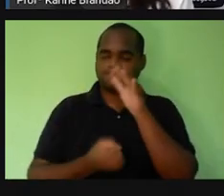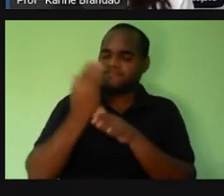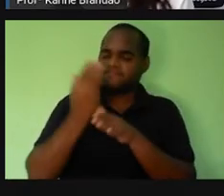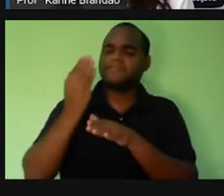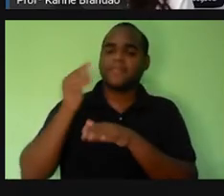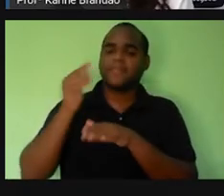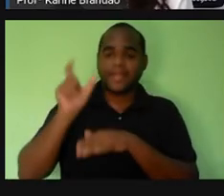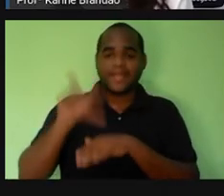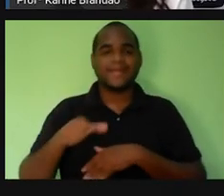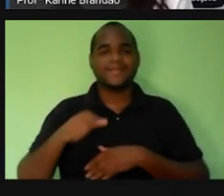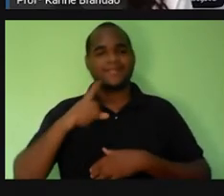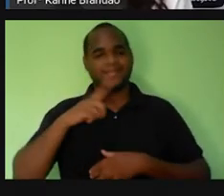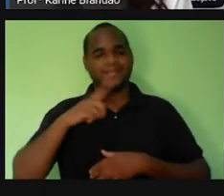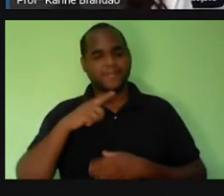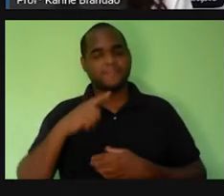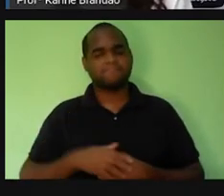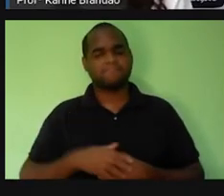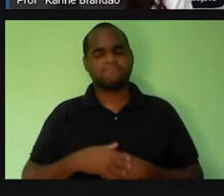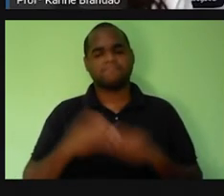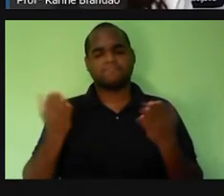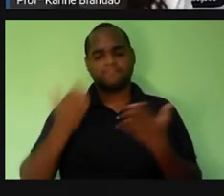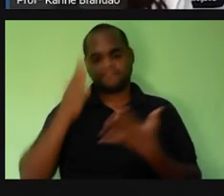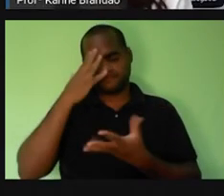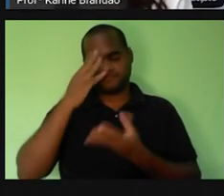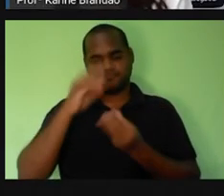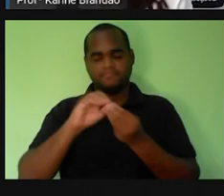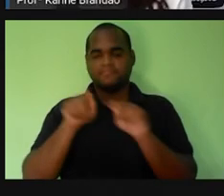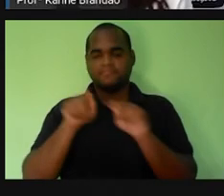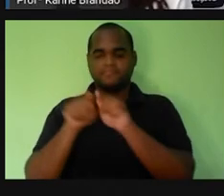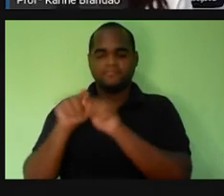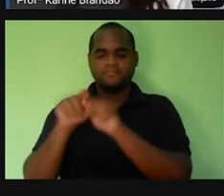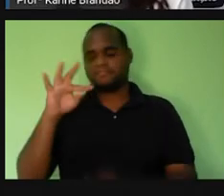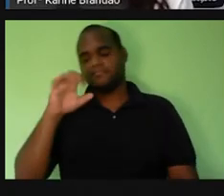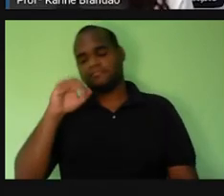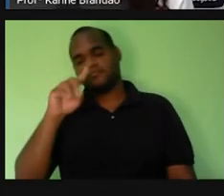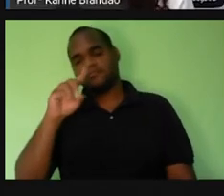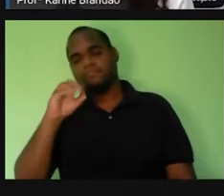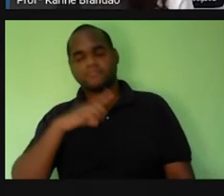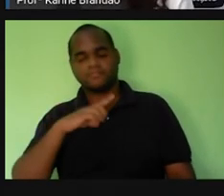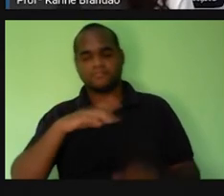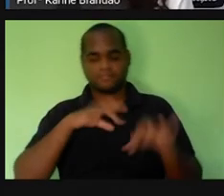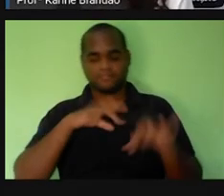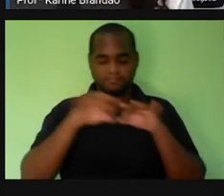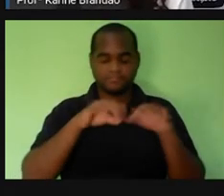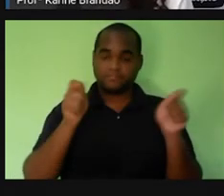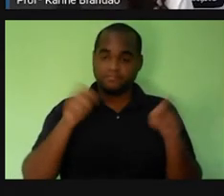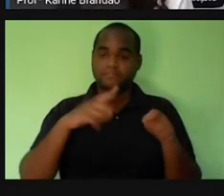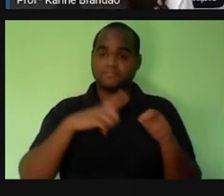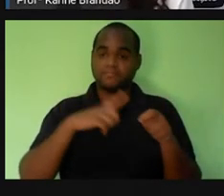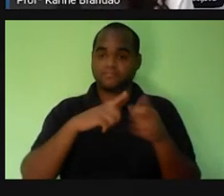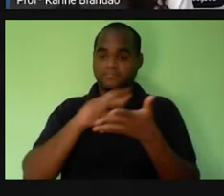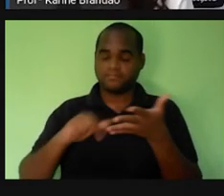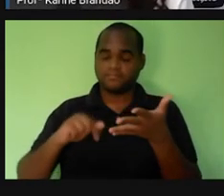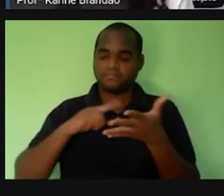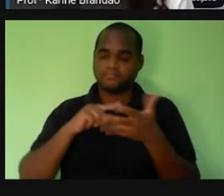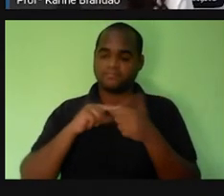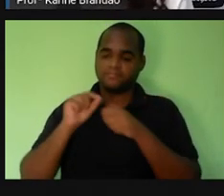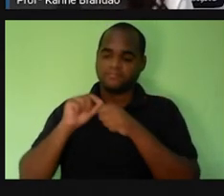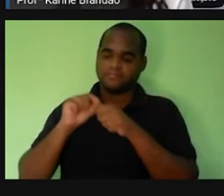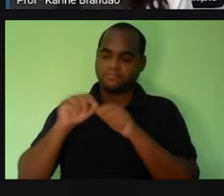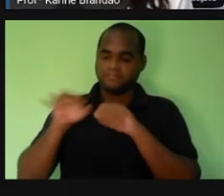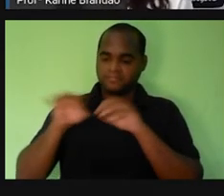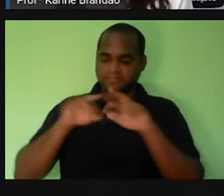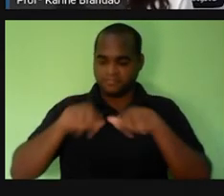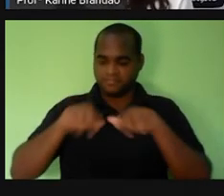Agora, vocês precisam compreender também que vários tecidos organizados, né? Eles vão gerar, eles vão